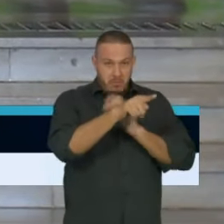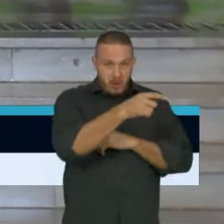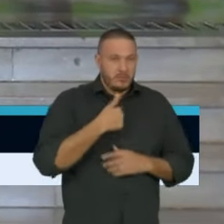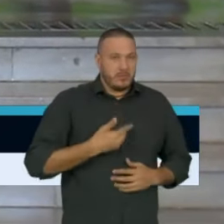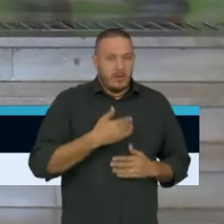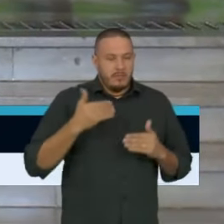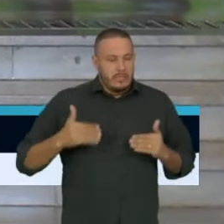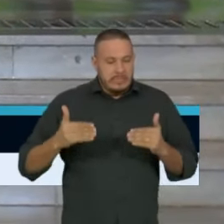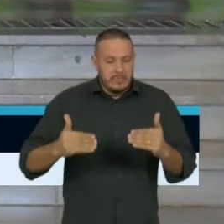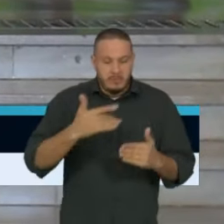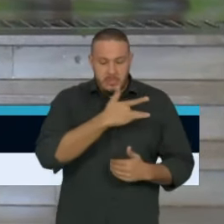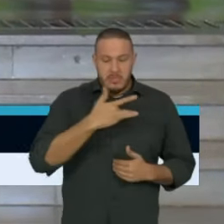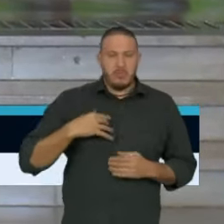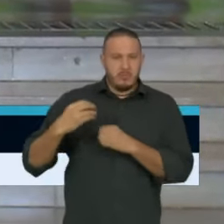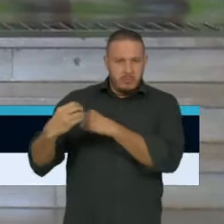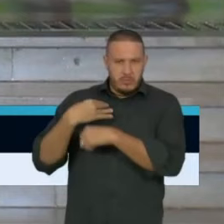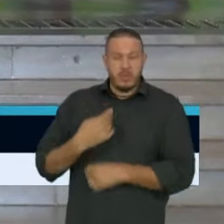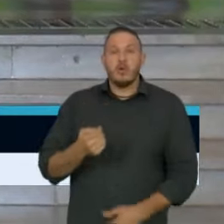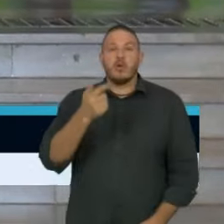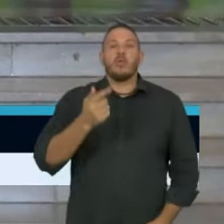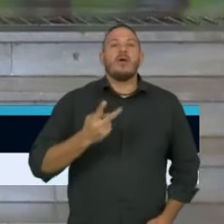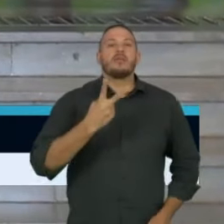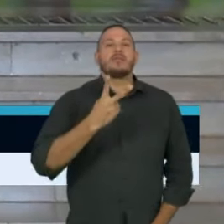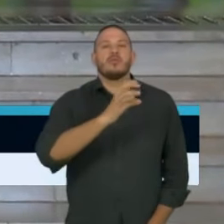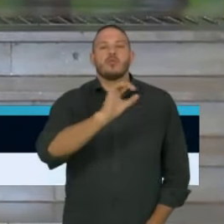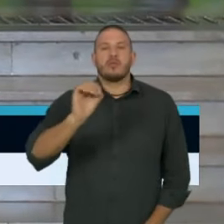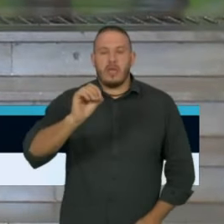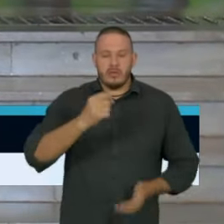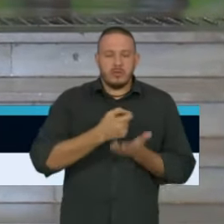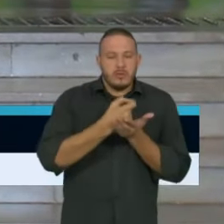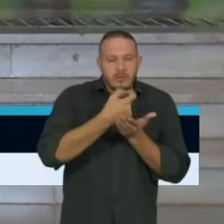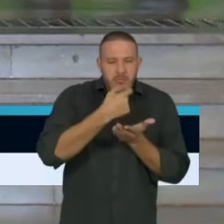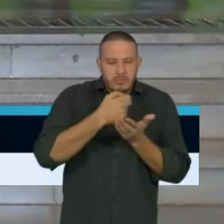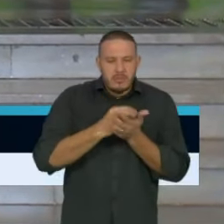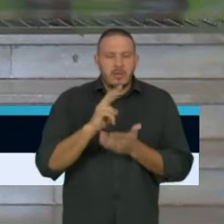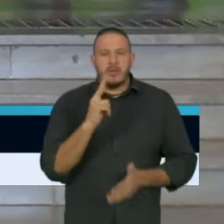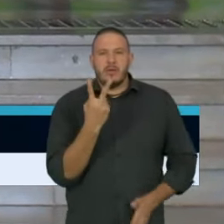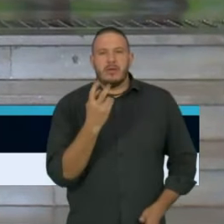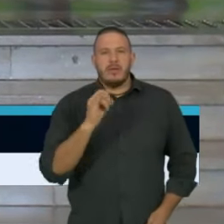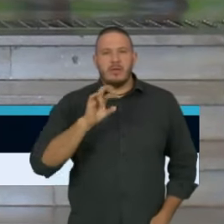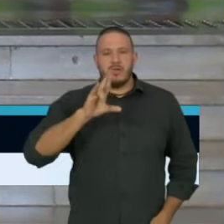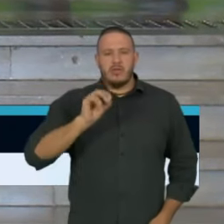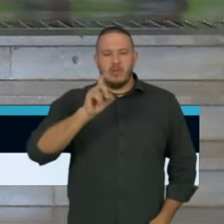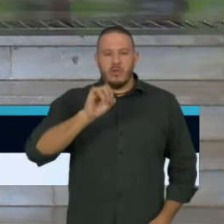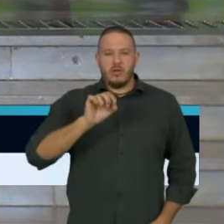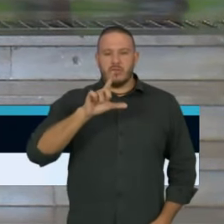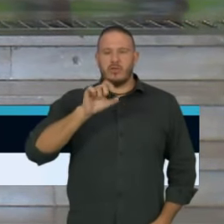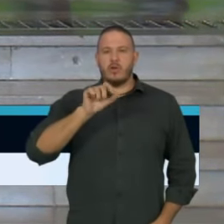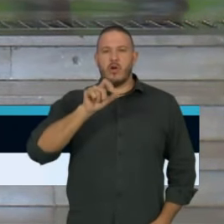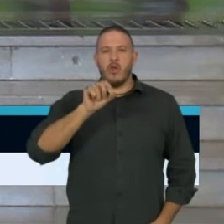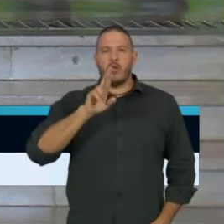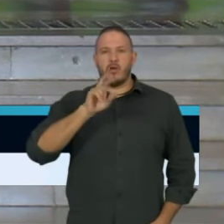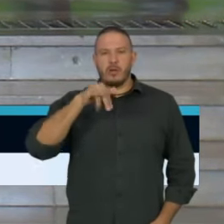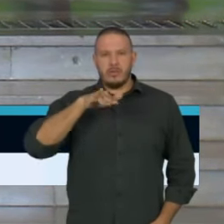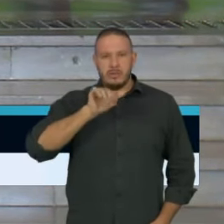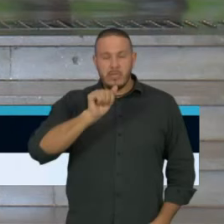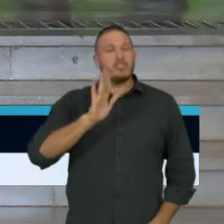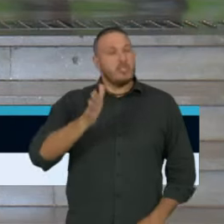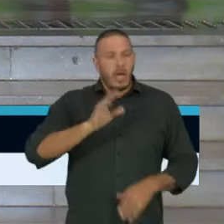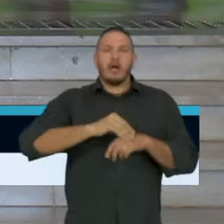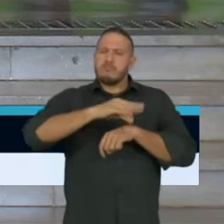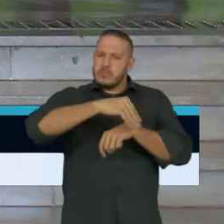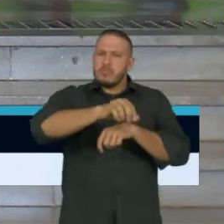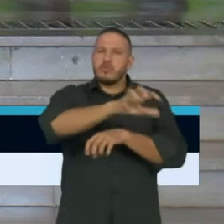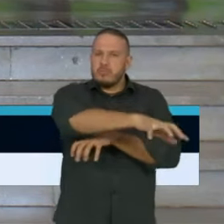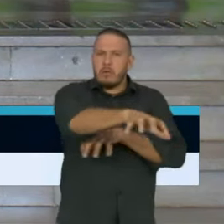nos enviou quase 200 mil comprimidos de hidroxicloroquina e nós já estamos distribuindo aos hospitais da